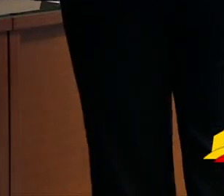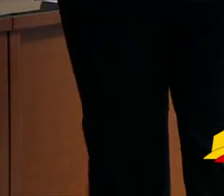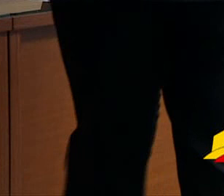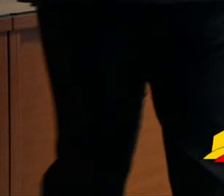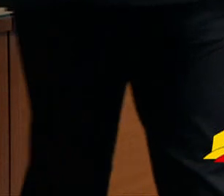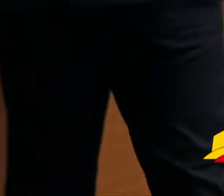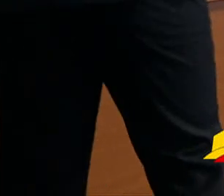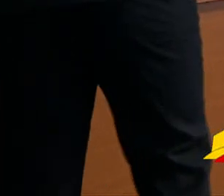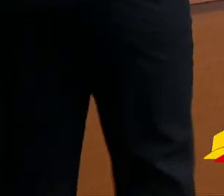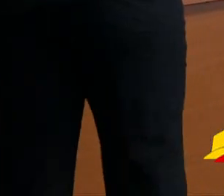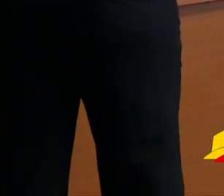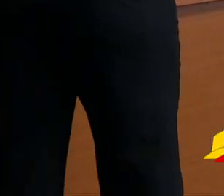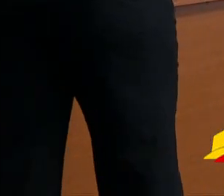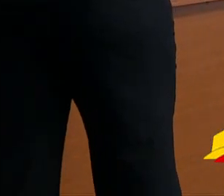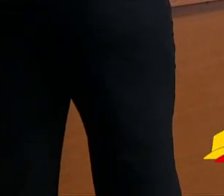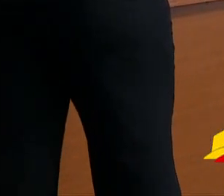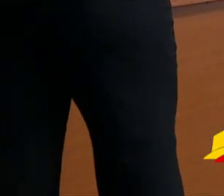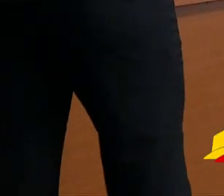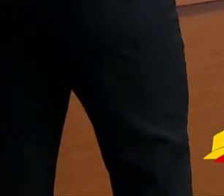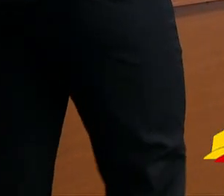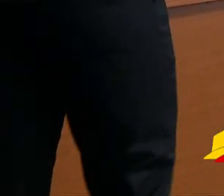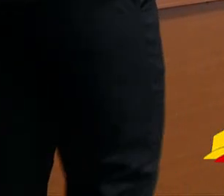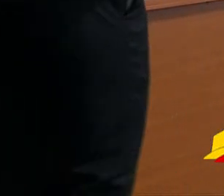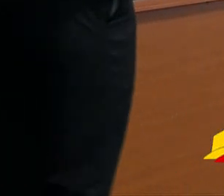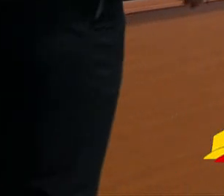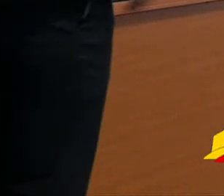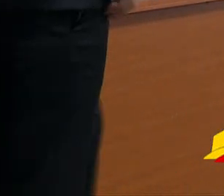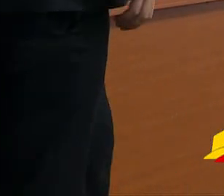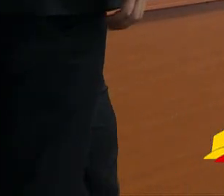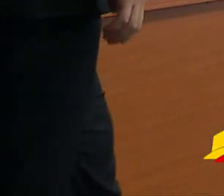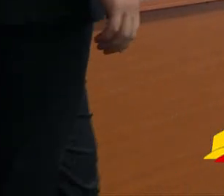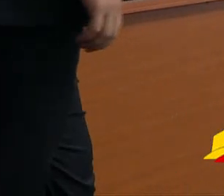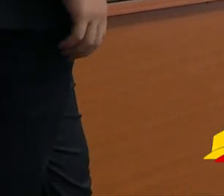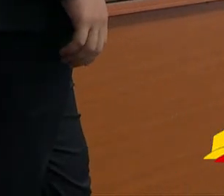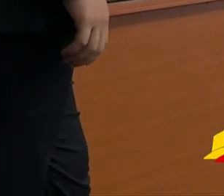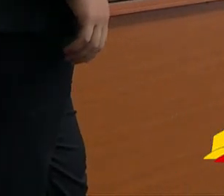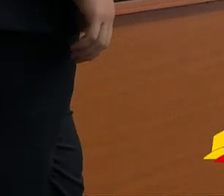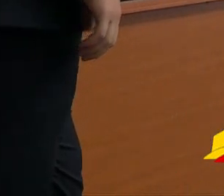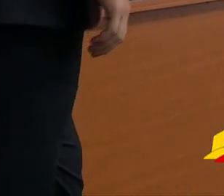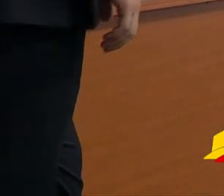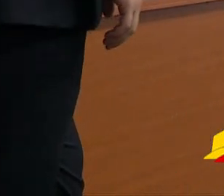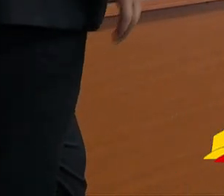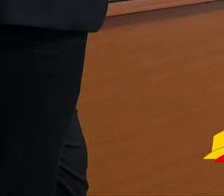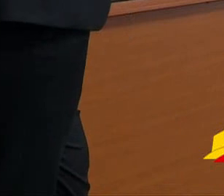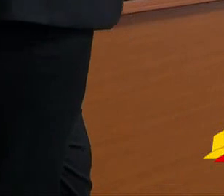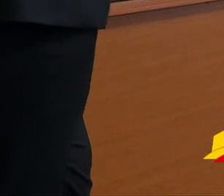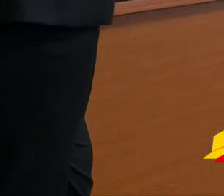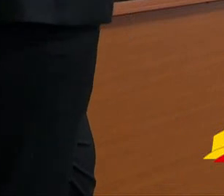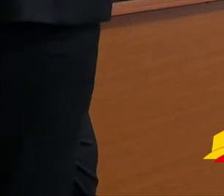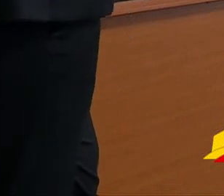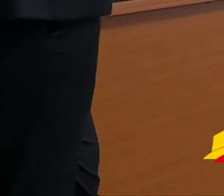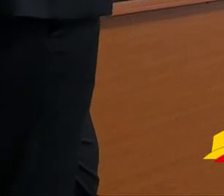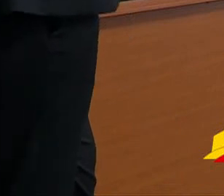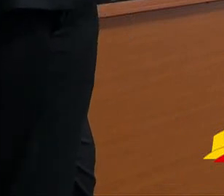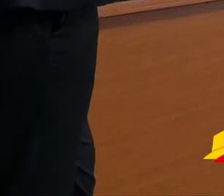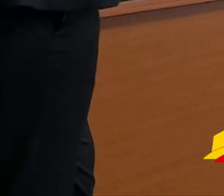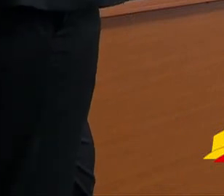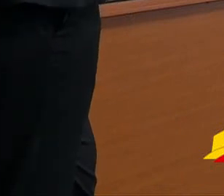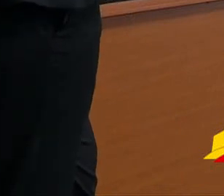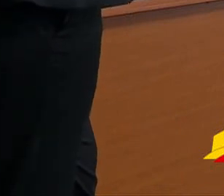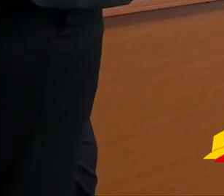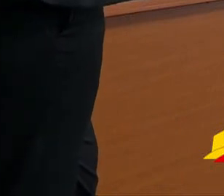Projeto de lei 115 de 2021, do Executivo, que autoriza o serviço autônomo de água e esgoto, a promover,